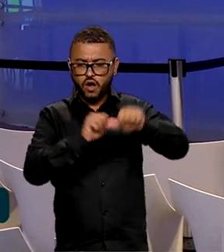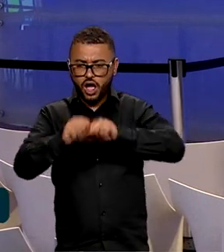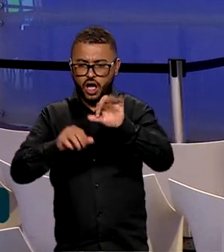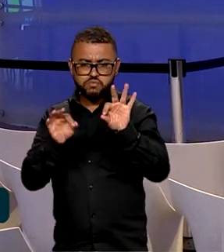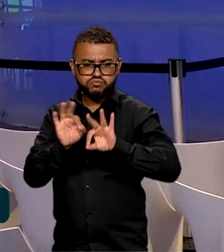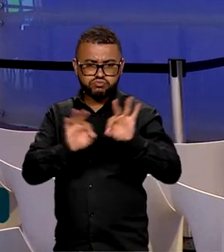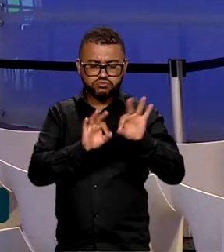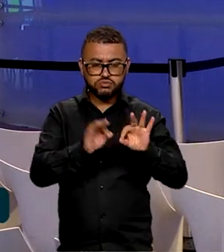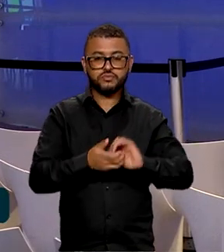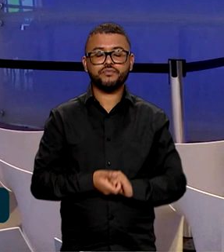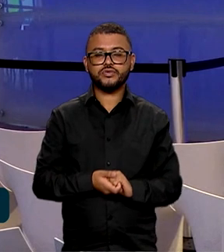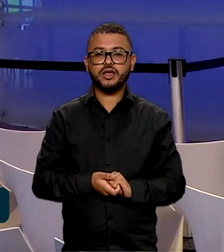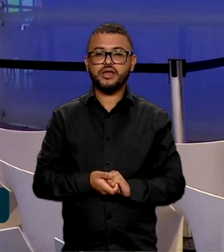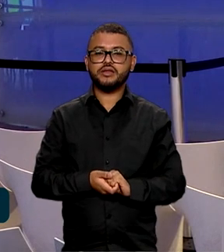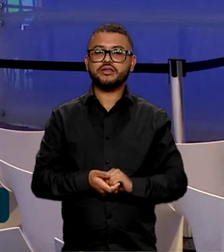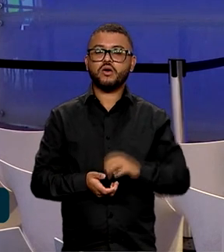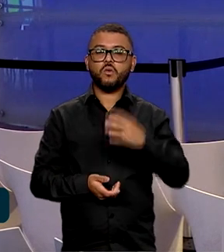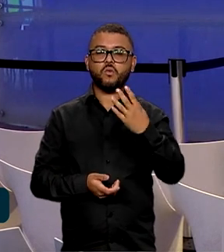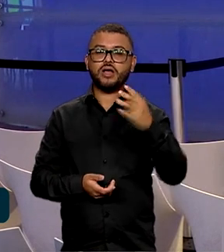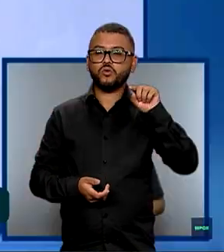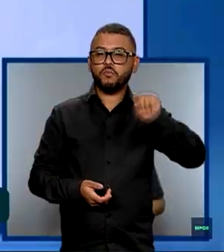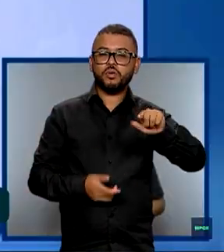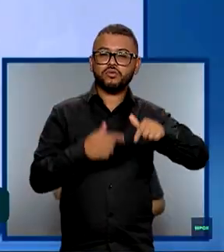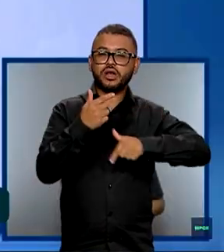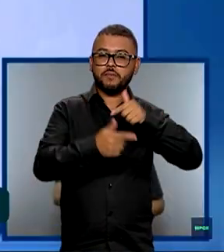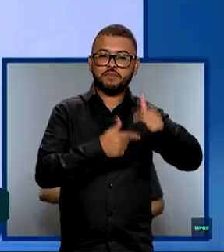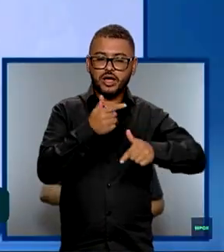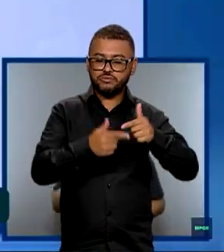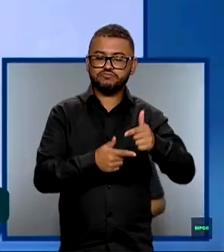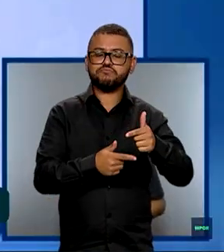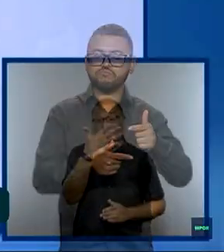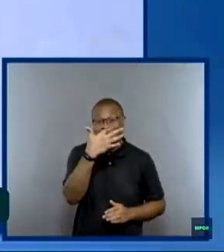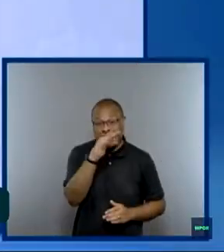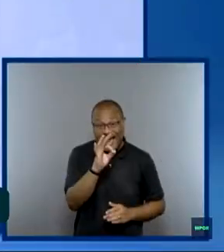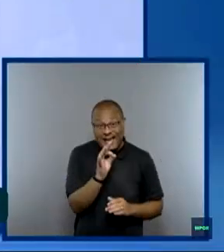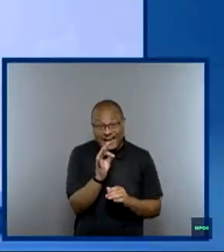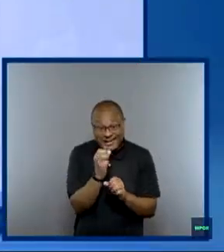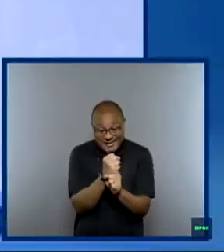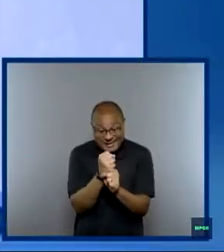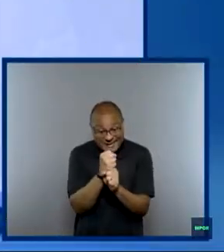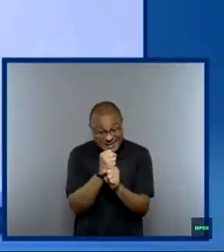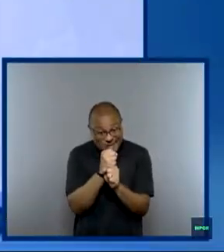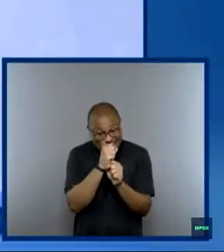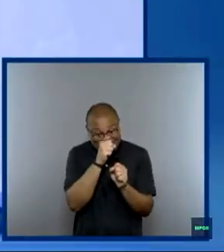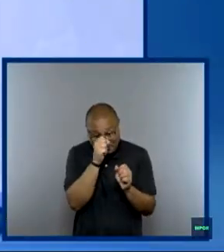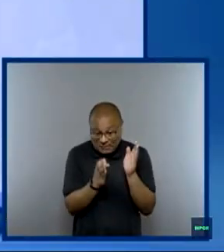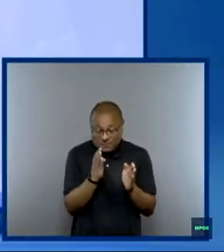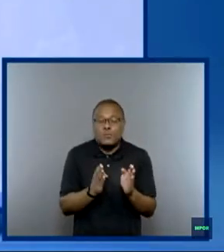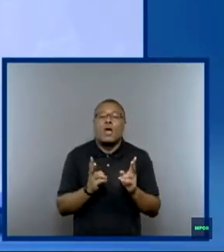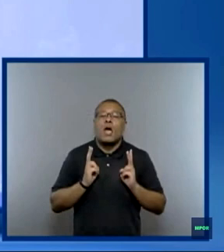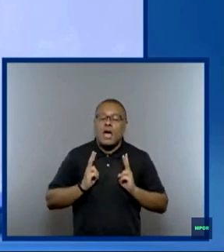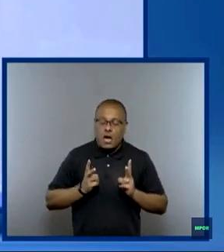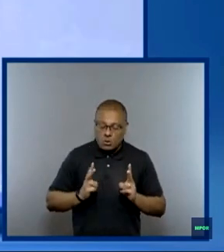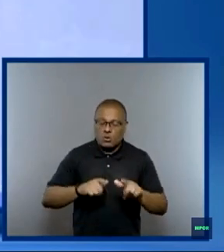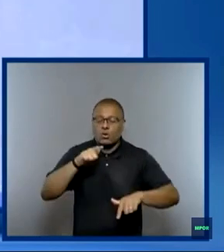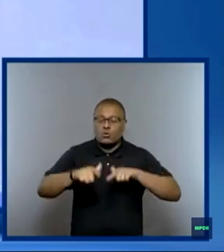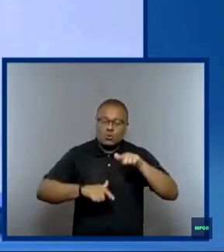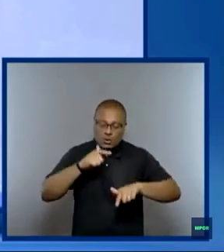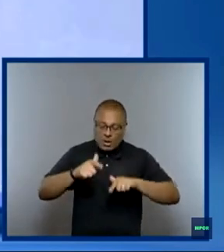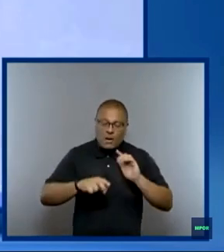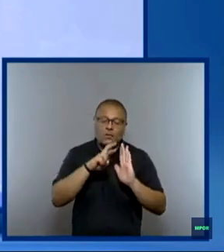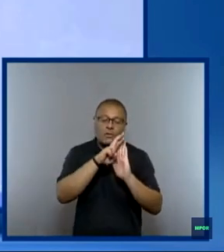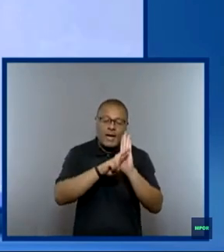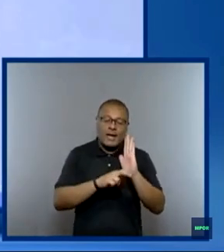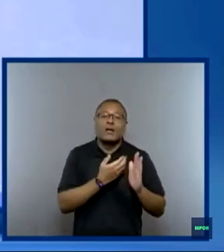A estimativa é gerar 4 mil empregos diretos. O que nós estamos fazendo aqui é a continuidade de uma política de